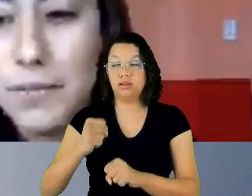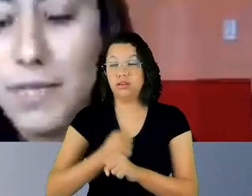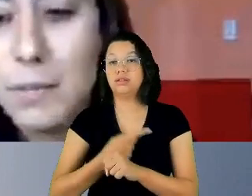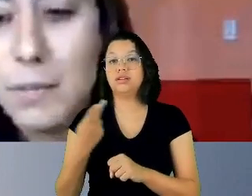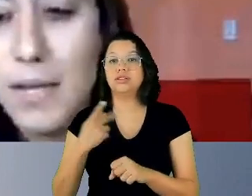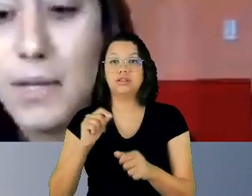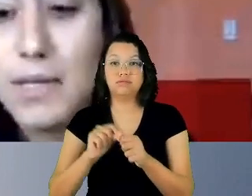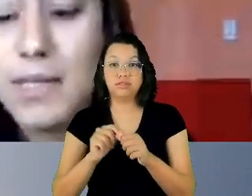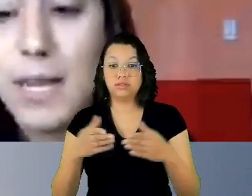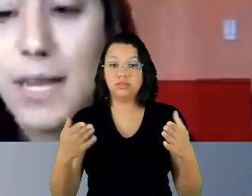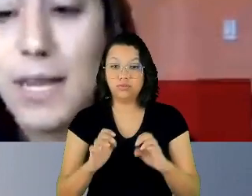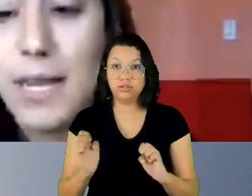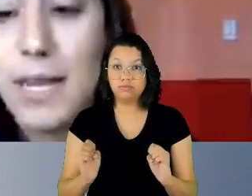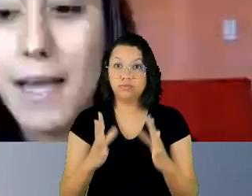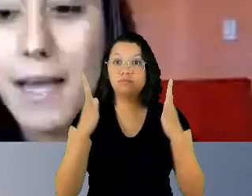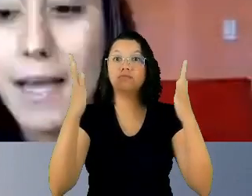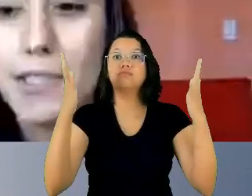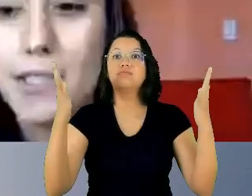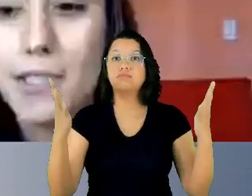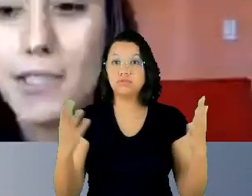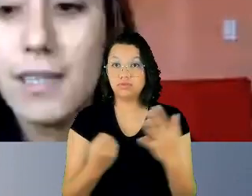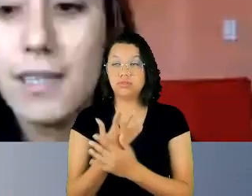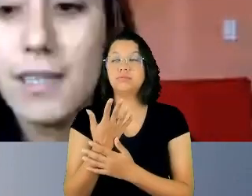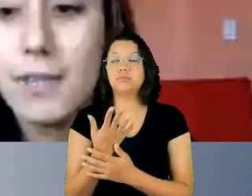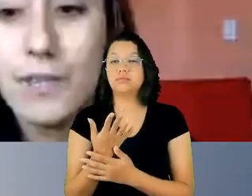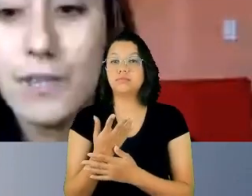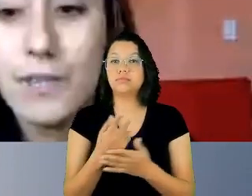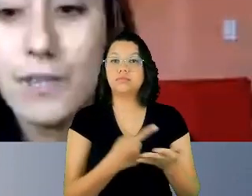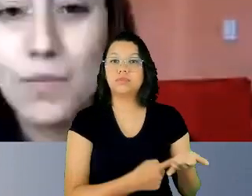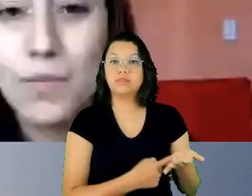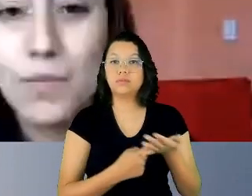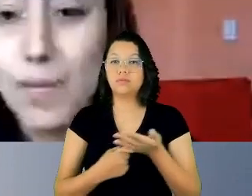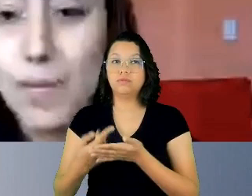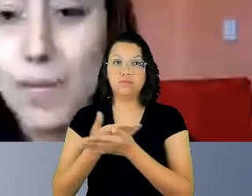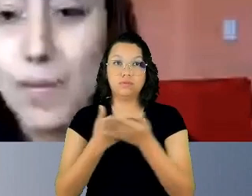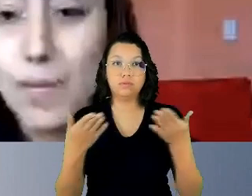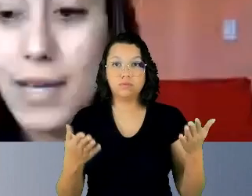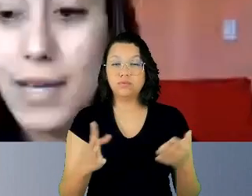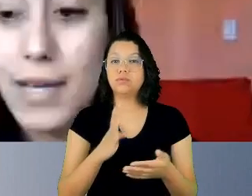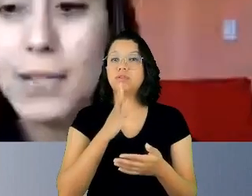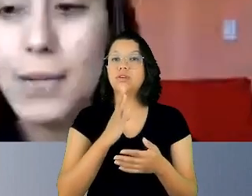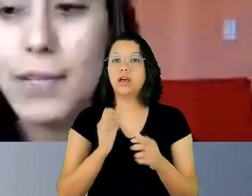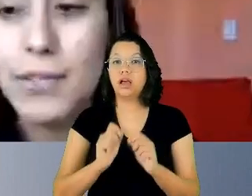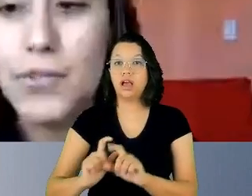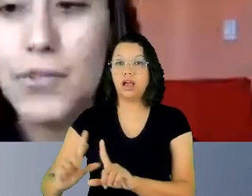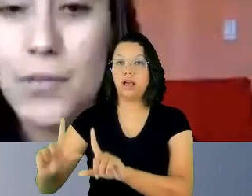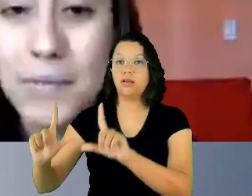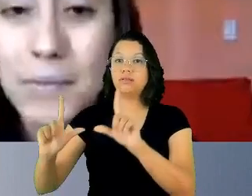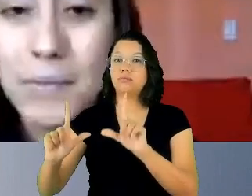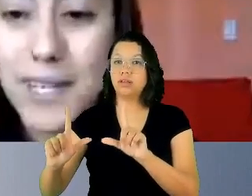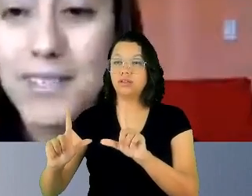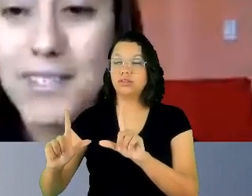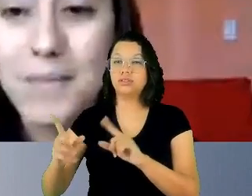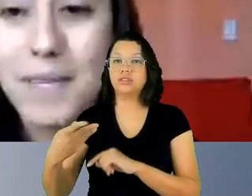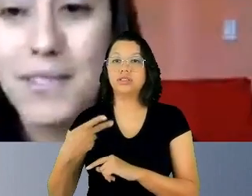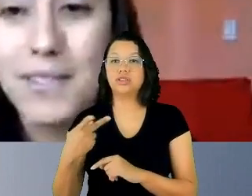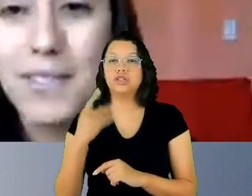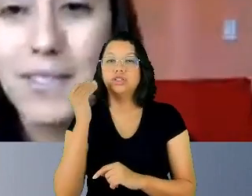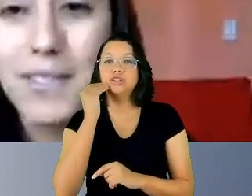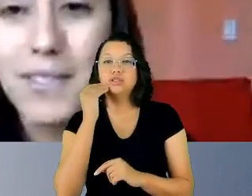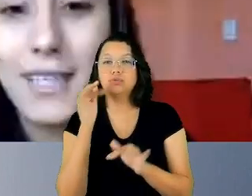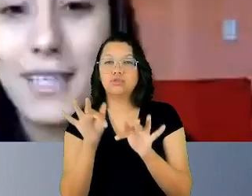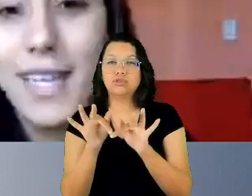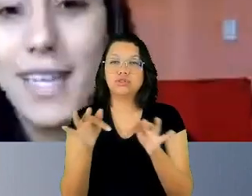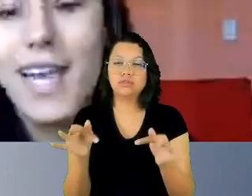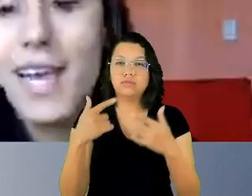Convido vocês também a conhecerem a página que a gente tenta simplificar ao máximo essa linguagem tão difícil para a gente também de